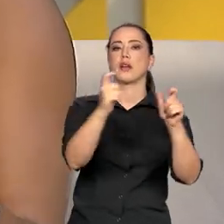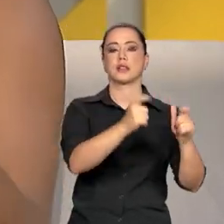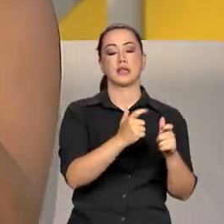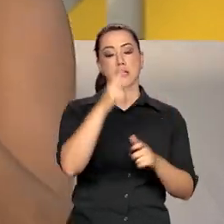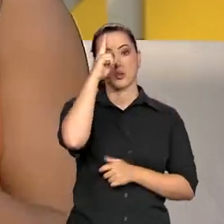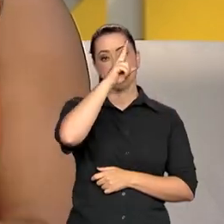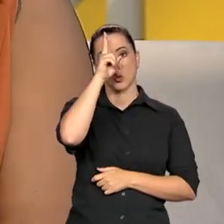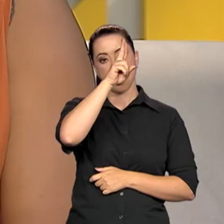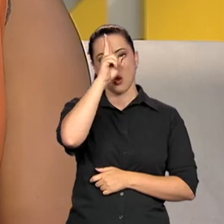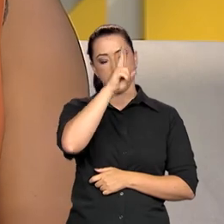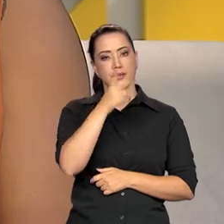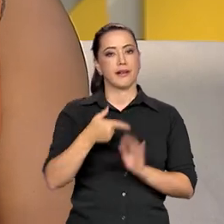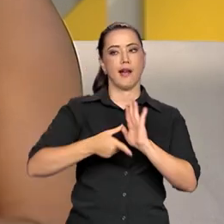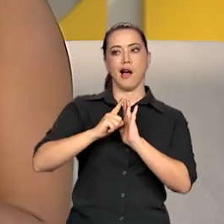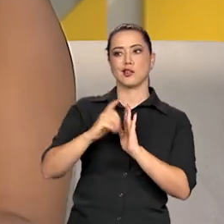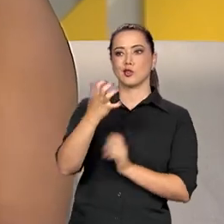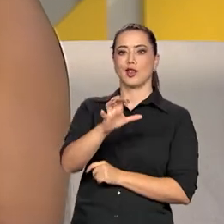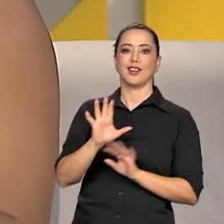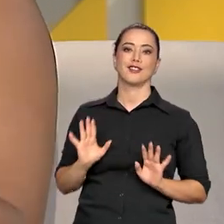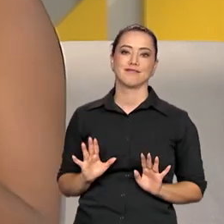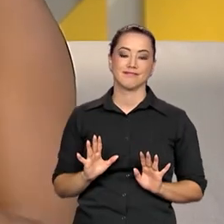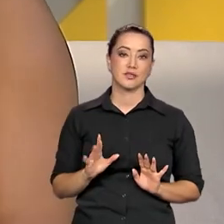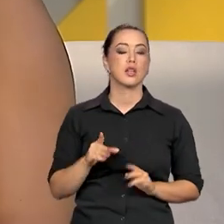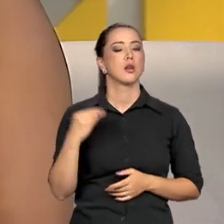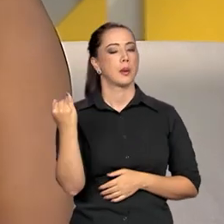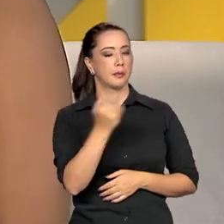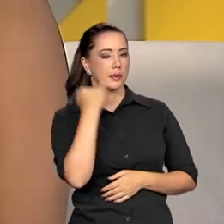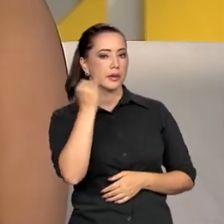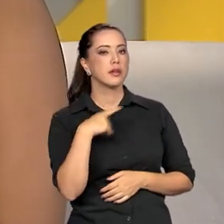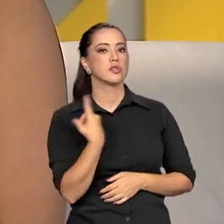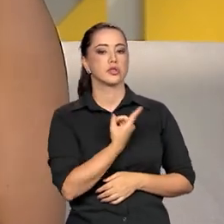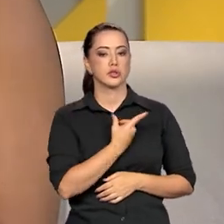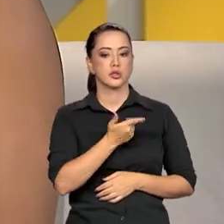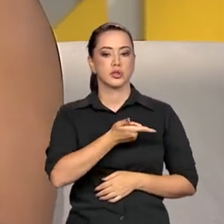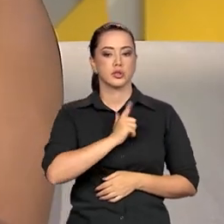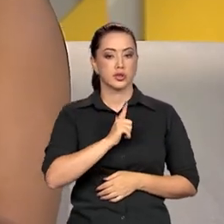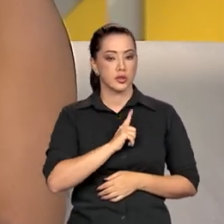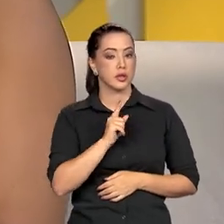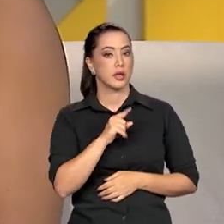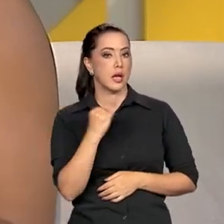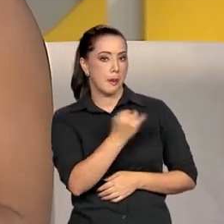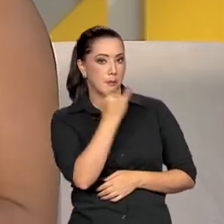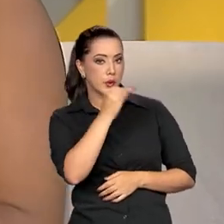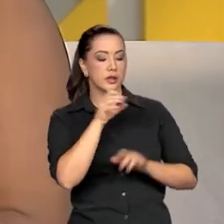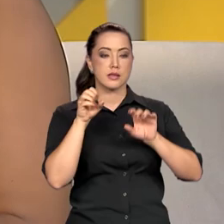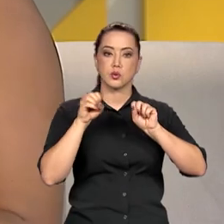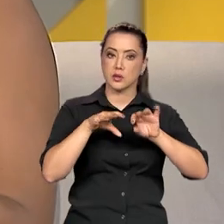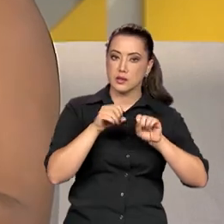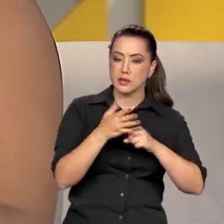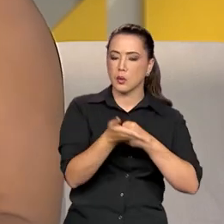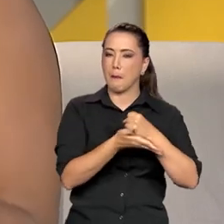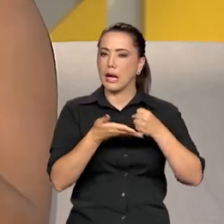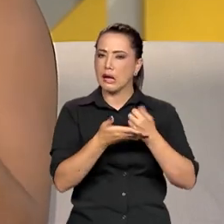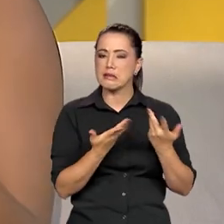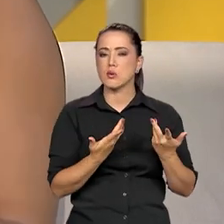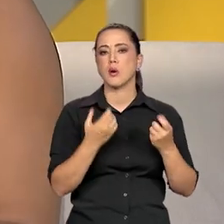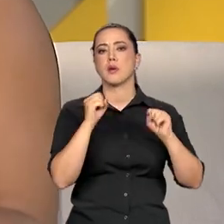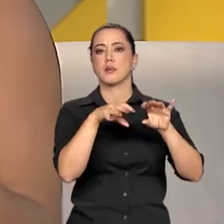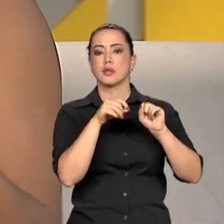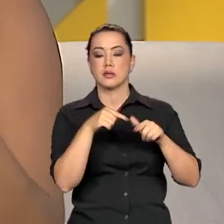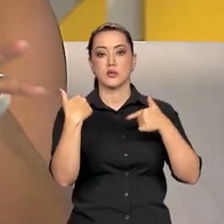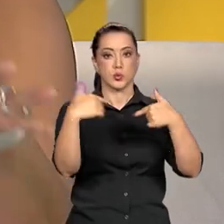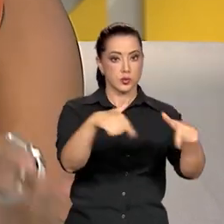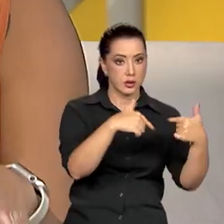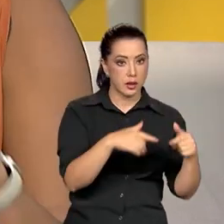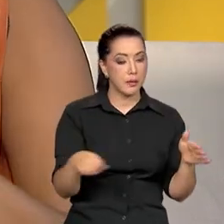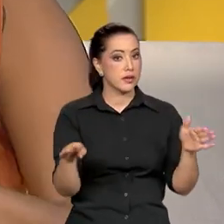historicamente, nos foram negados. Então, acho que é importante a gente ressaltar a importância da educação básica, a importância de trabalhos